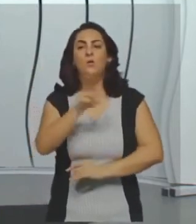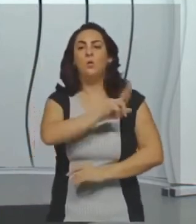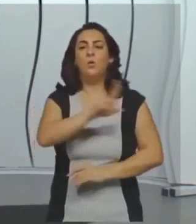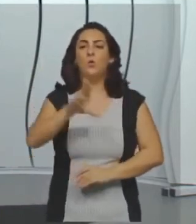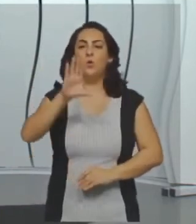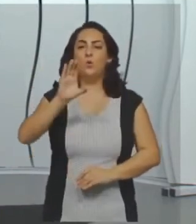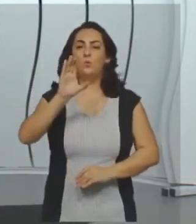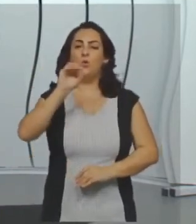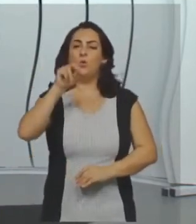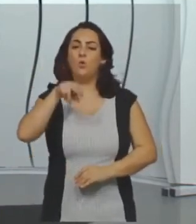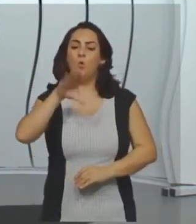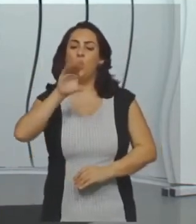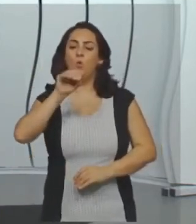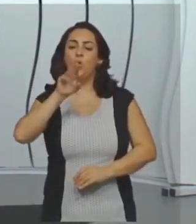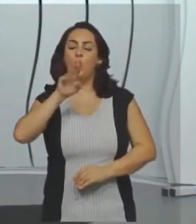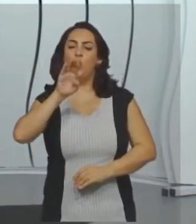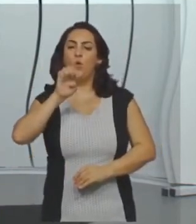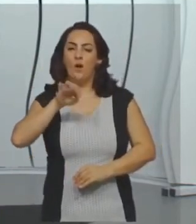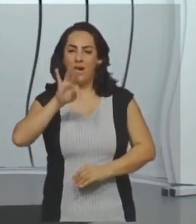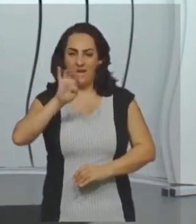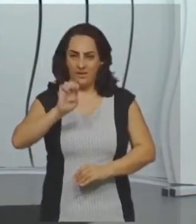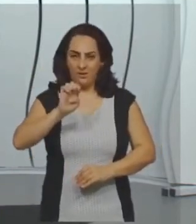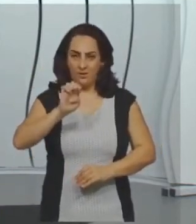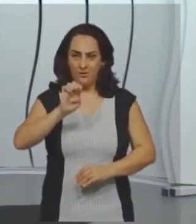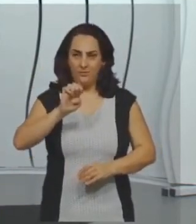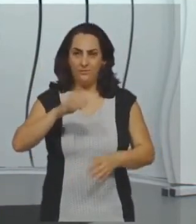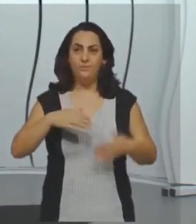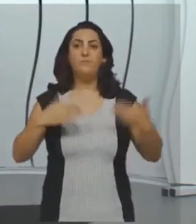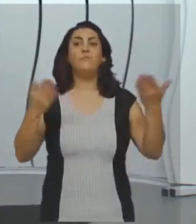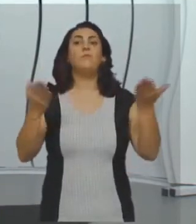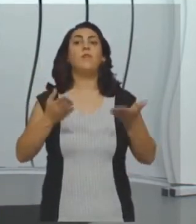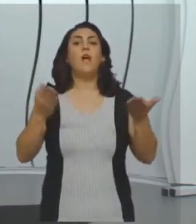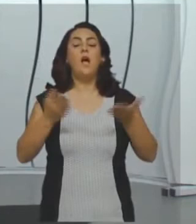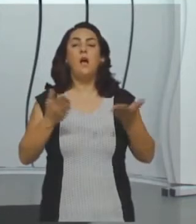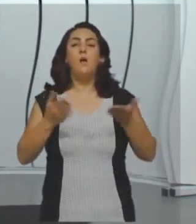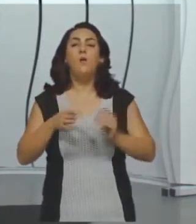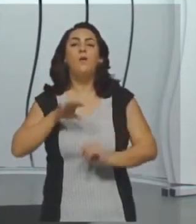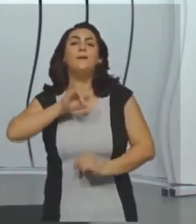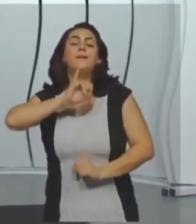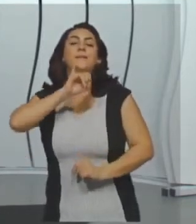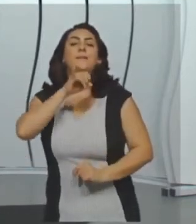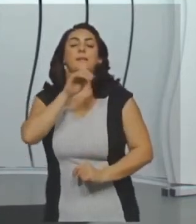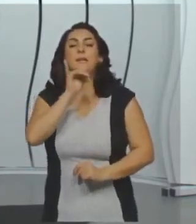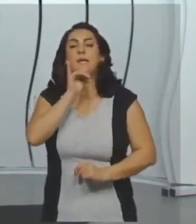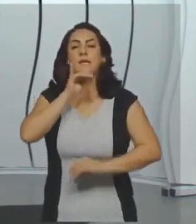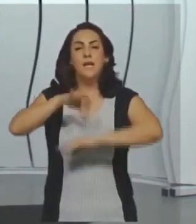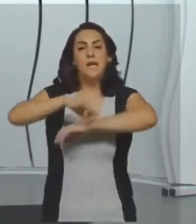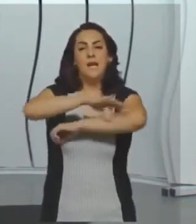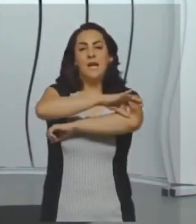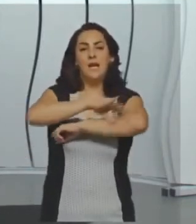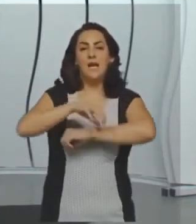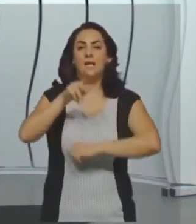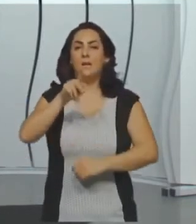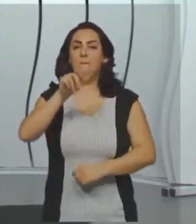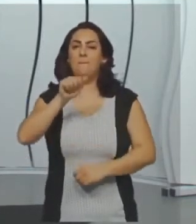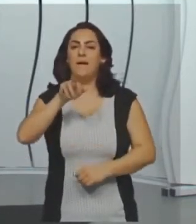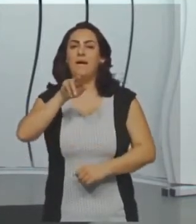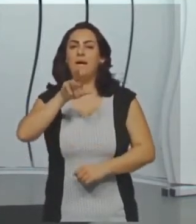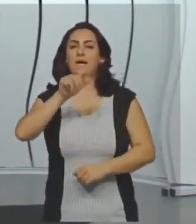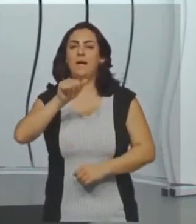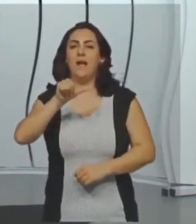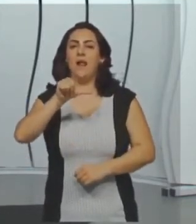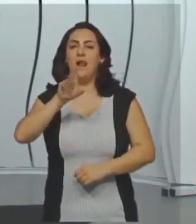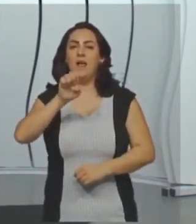paralelas? As retas paralelas, elas não têm ponto em comum. Então, por exemplo, eu tenho esses dois pontos, liguei,